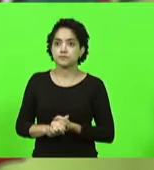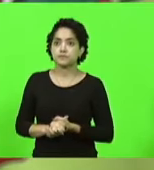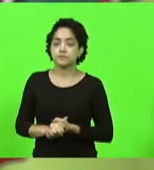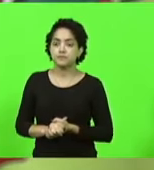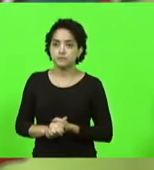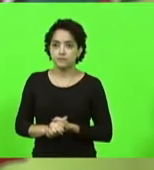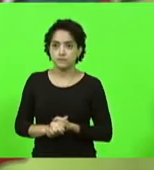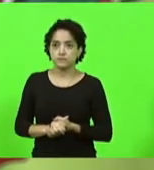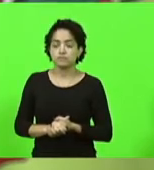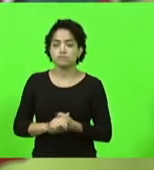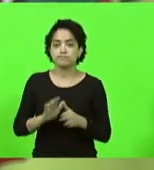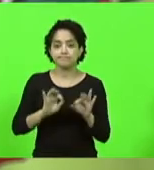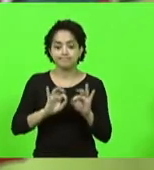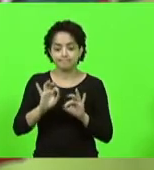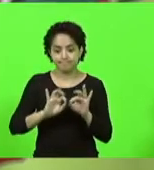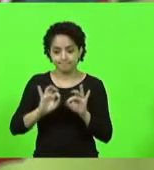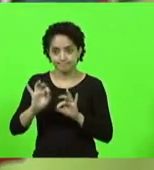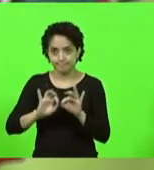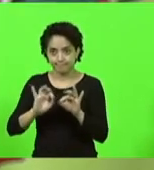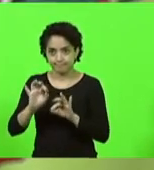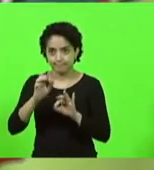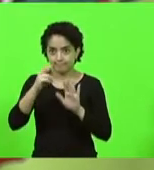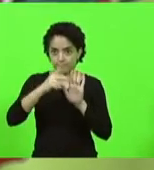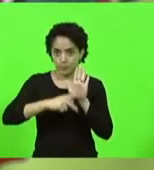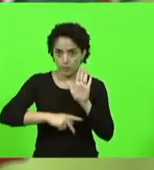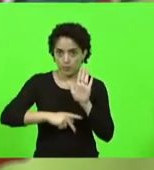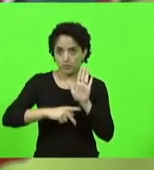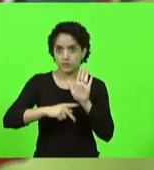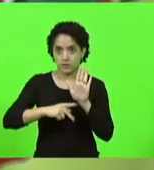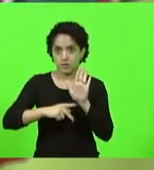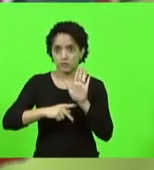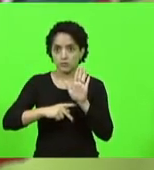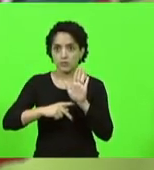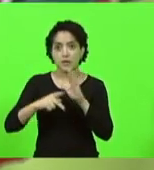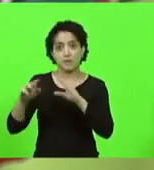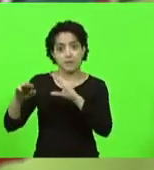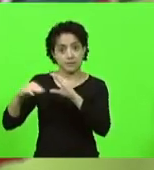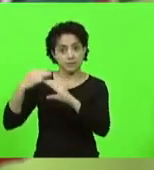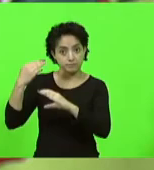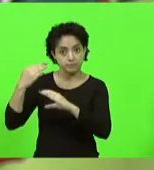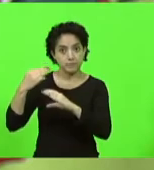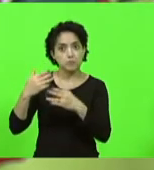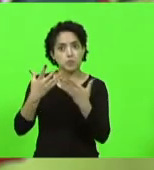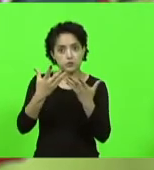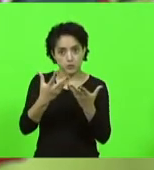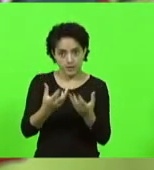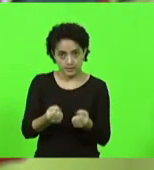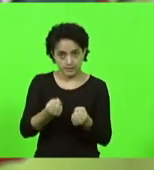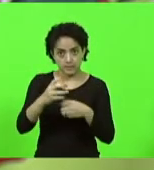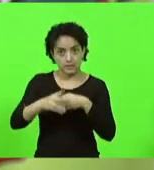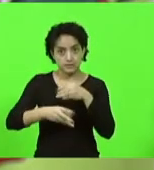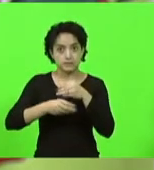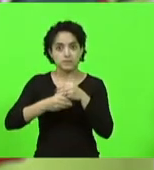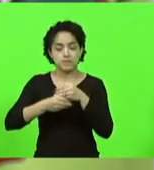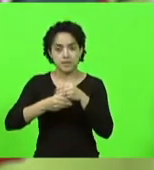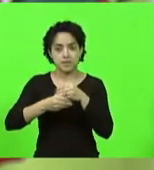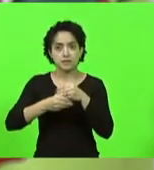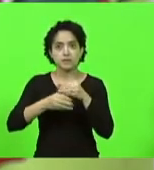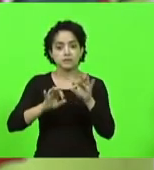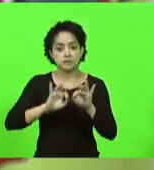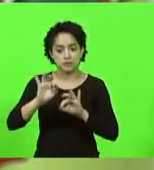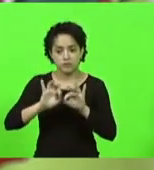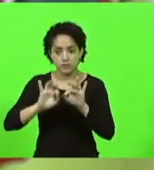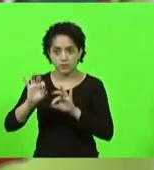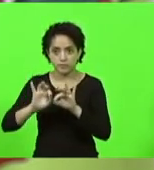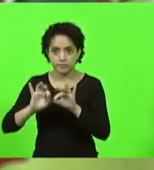o arranjamento final do projeto para mandar para o plenário possam acolher as nossas emendas que foram feitas rigorosamente